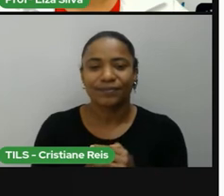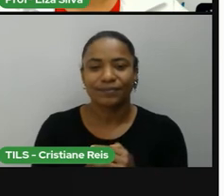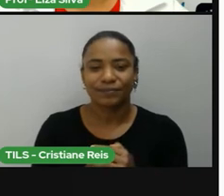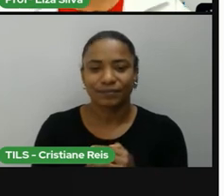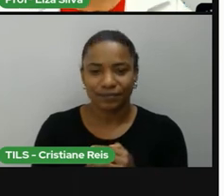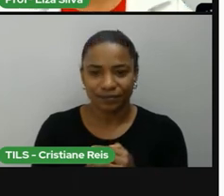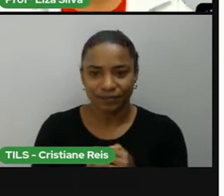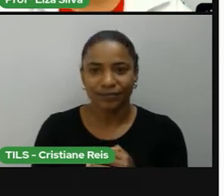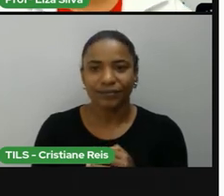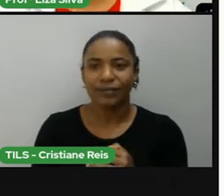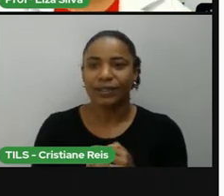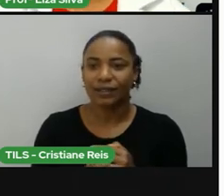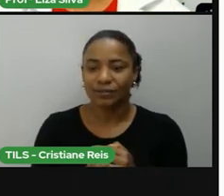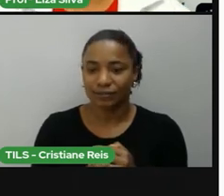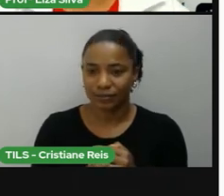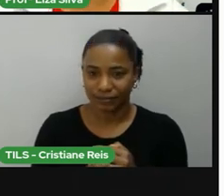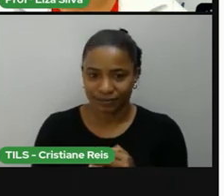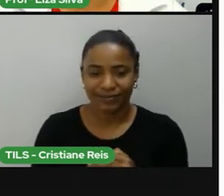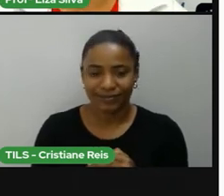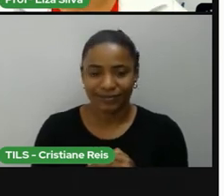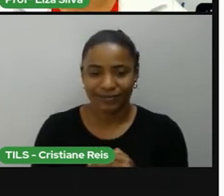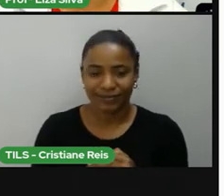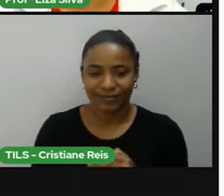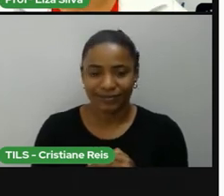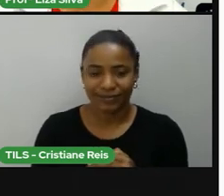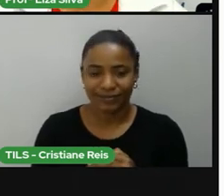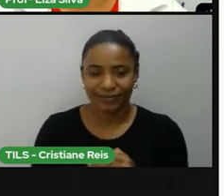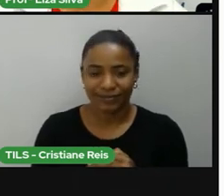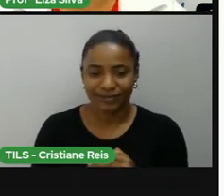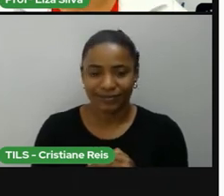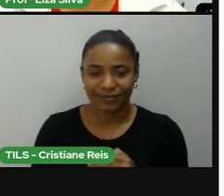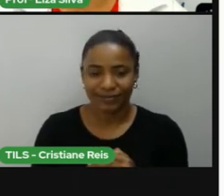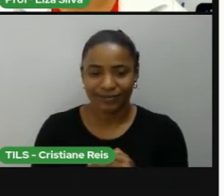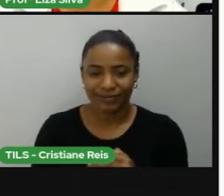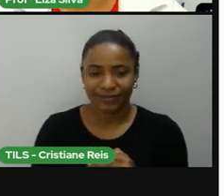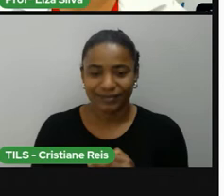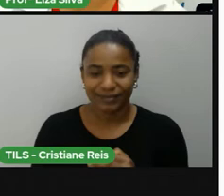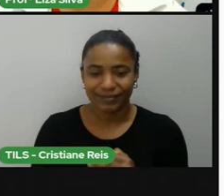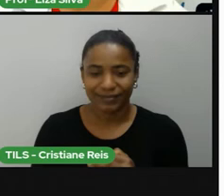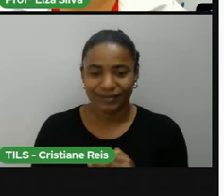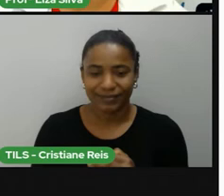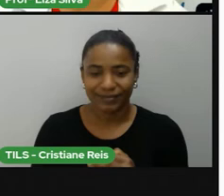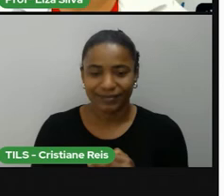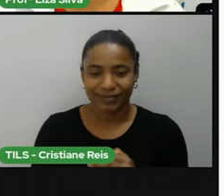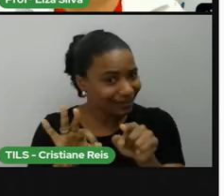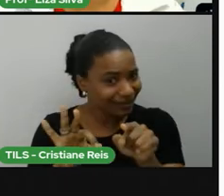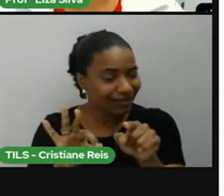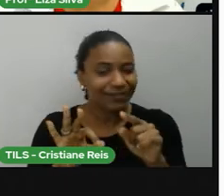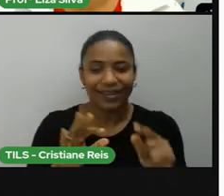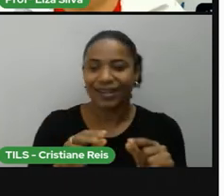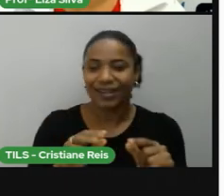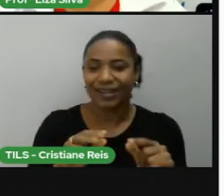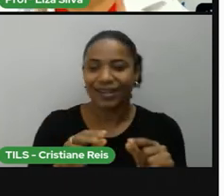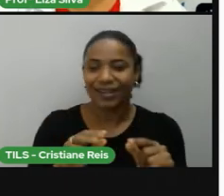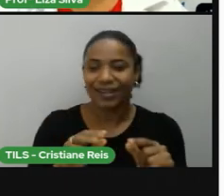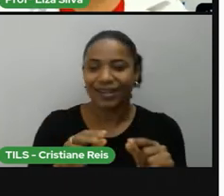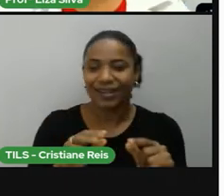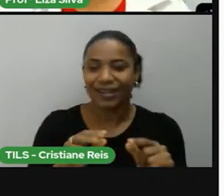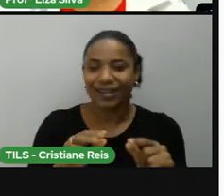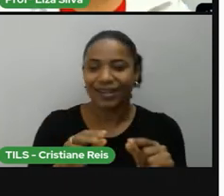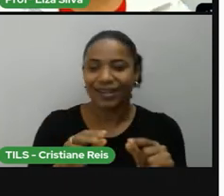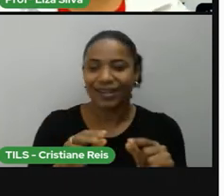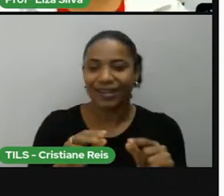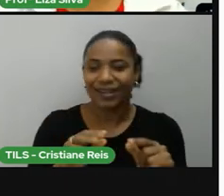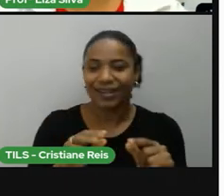Repetindo, eu tenho certeza que você vai conseguir fechar este game, porque você